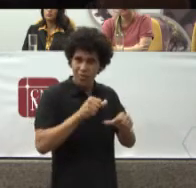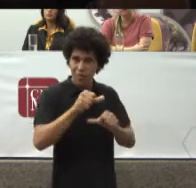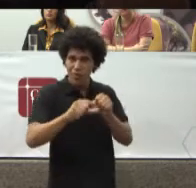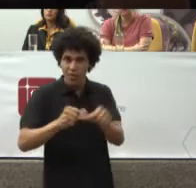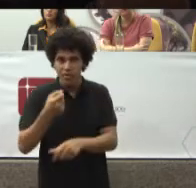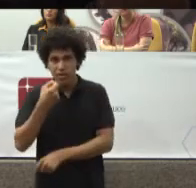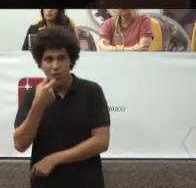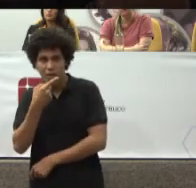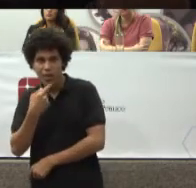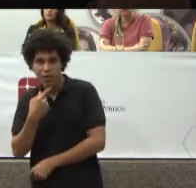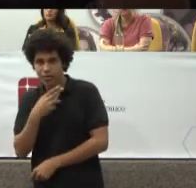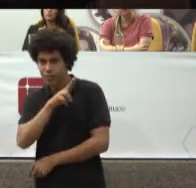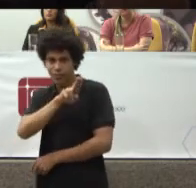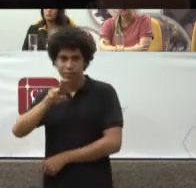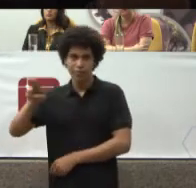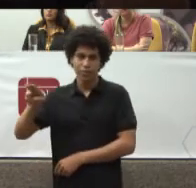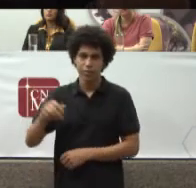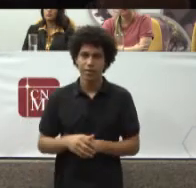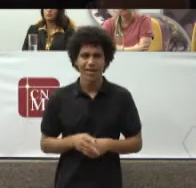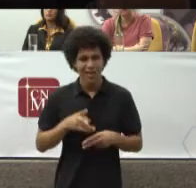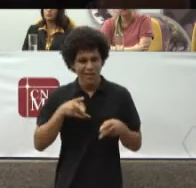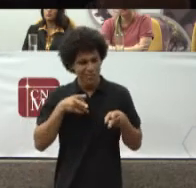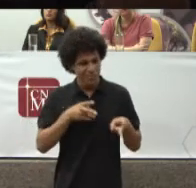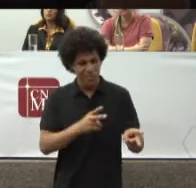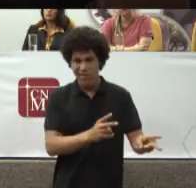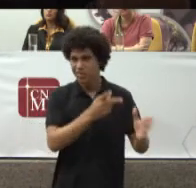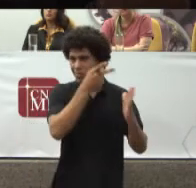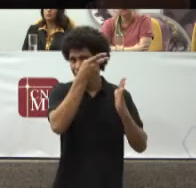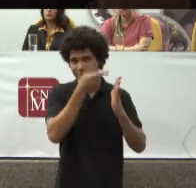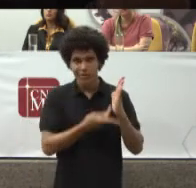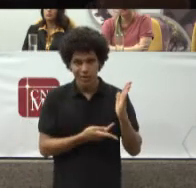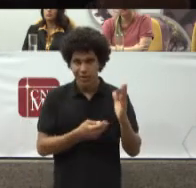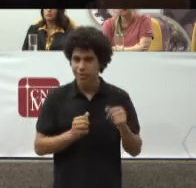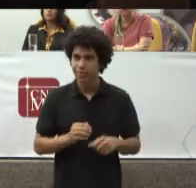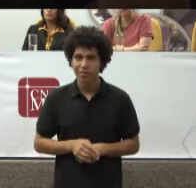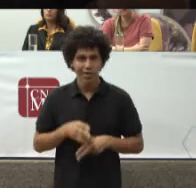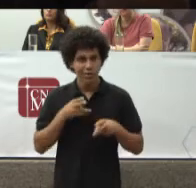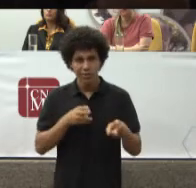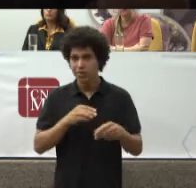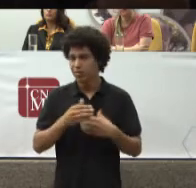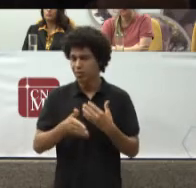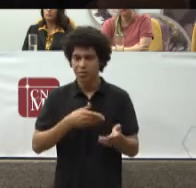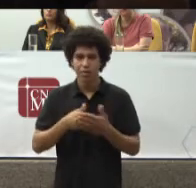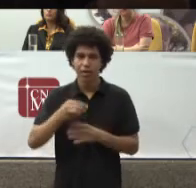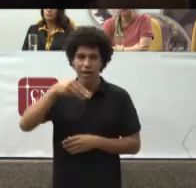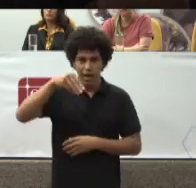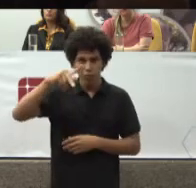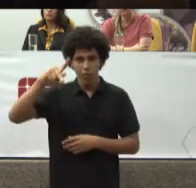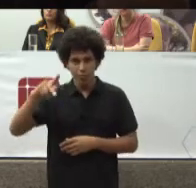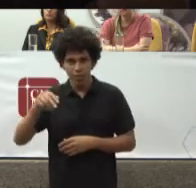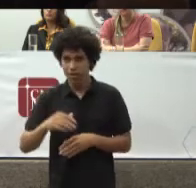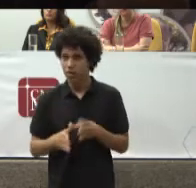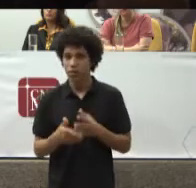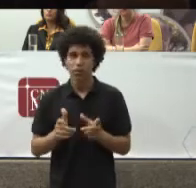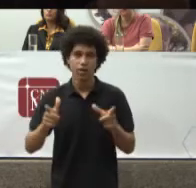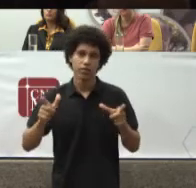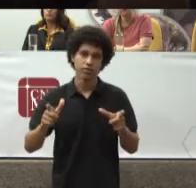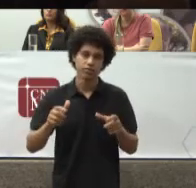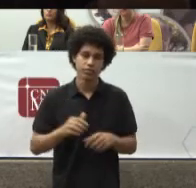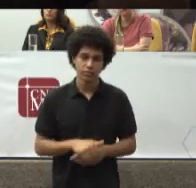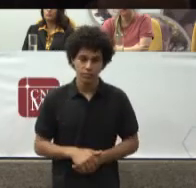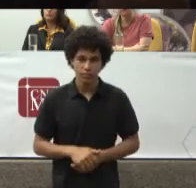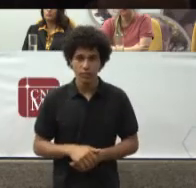Mesma tese Em qualquer MP Mesma postulação Para o judiciário